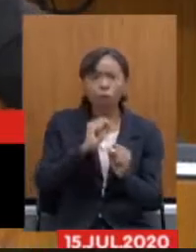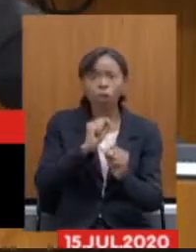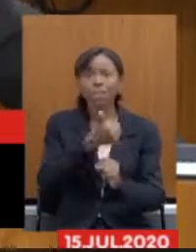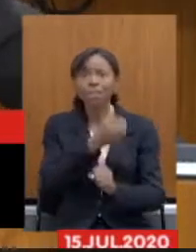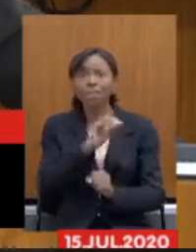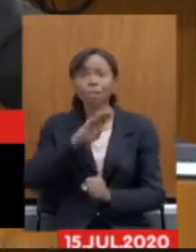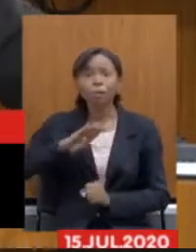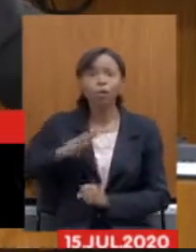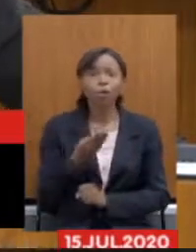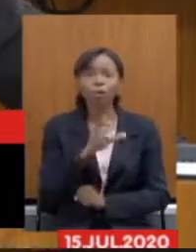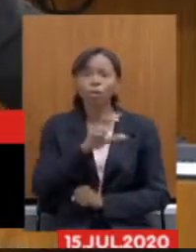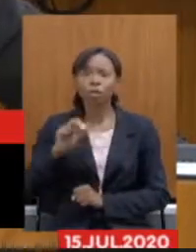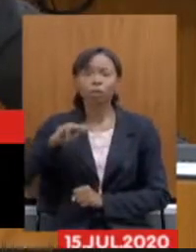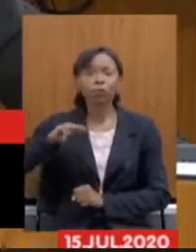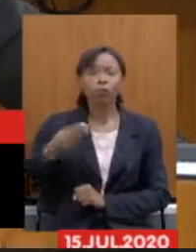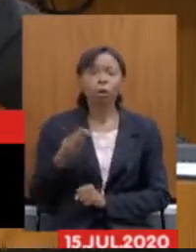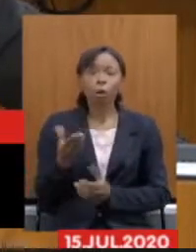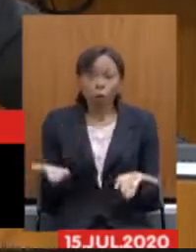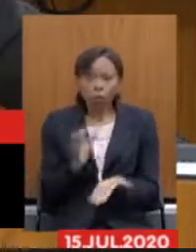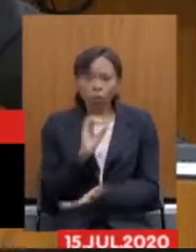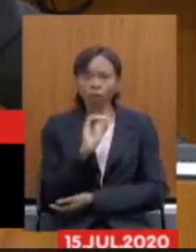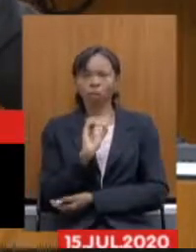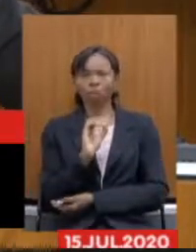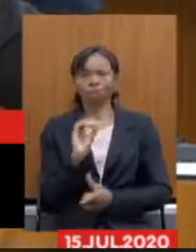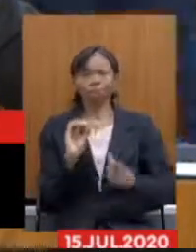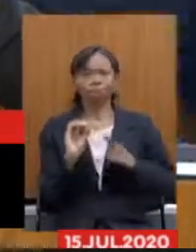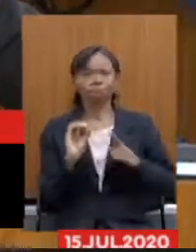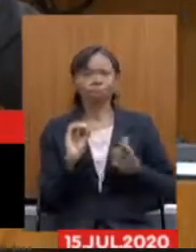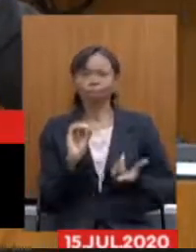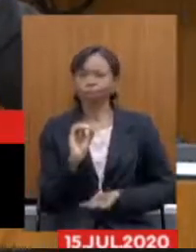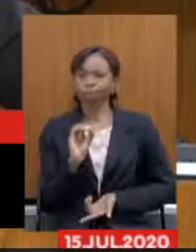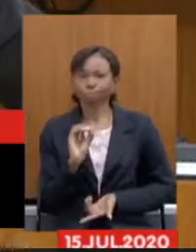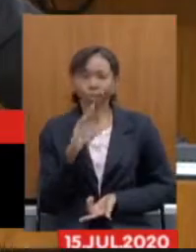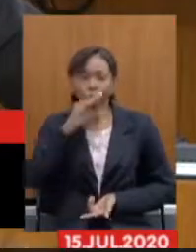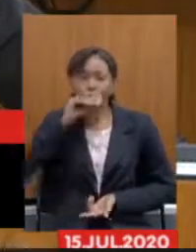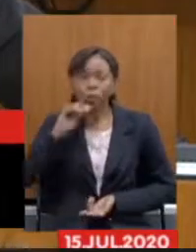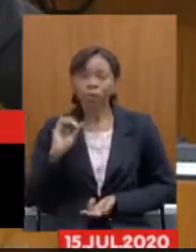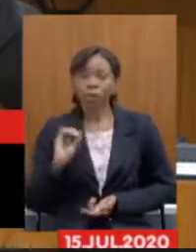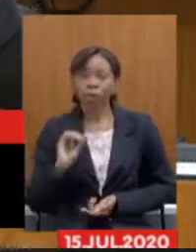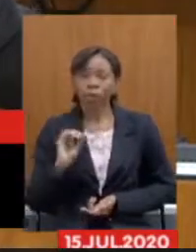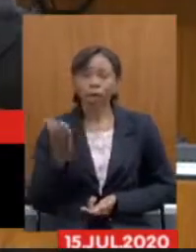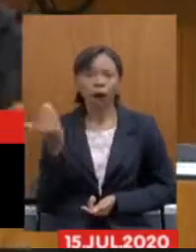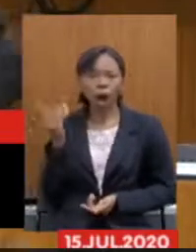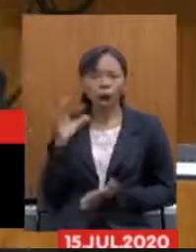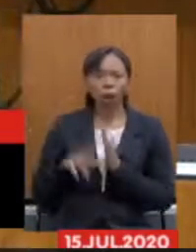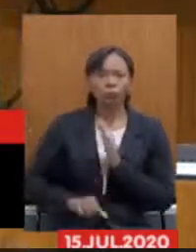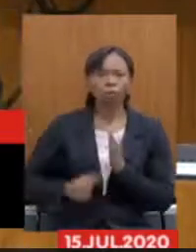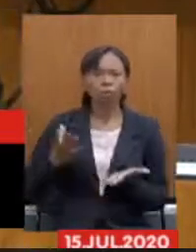500 milhões de reais nós temos zero o servidor tem zero foi levado na mão grande